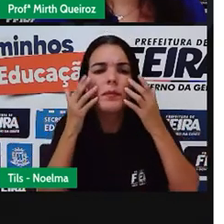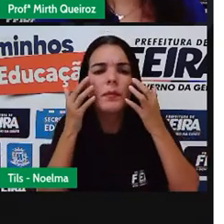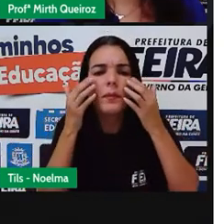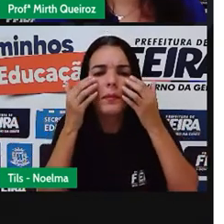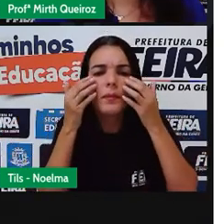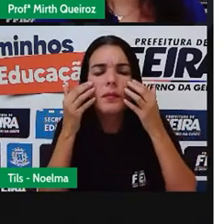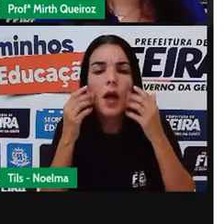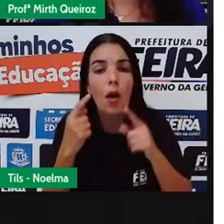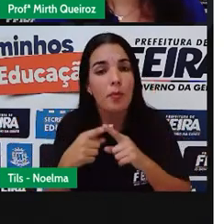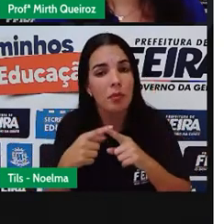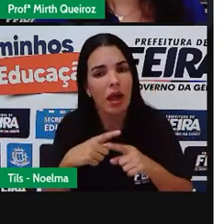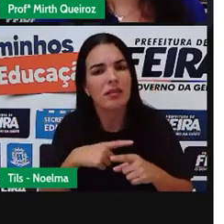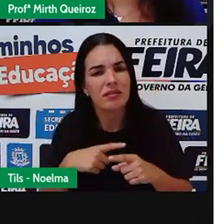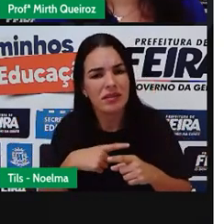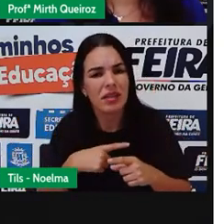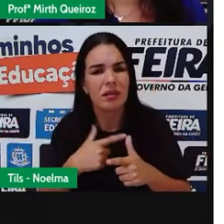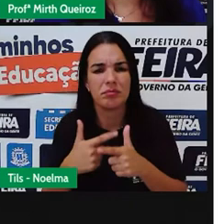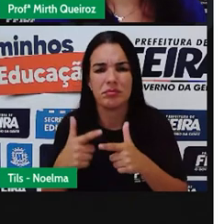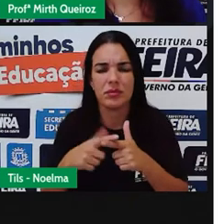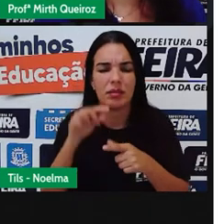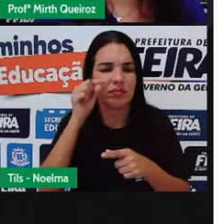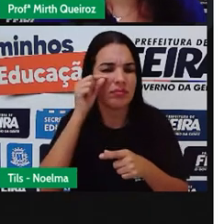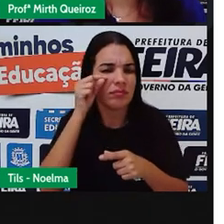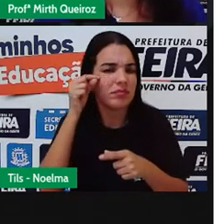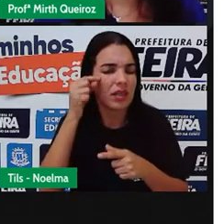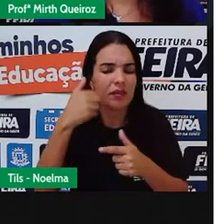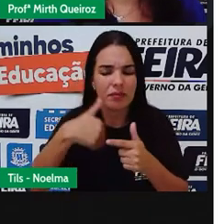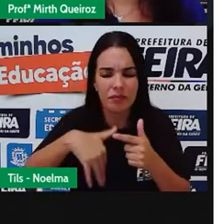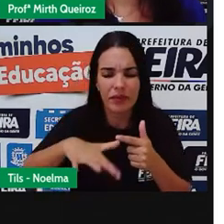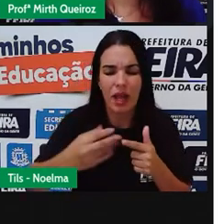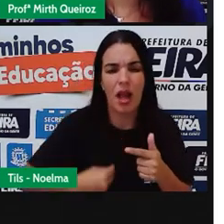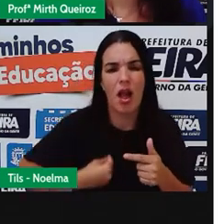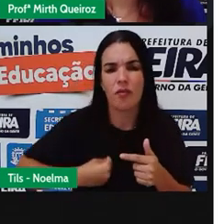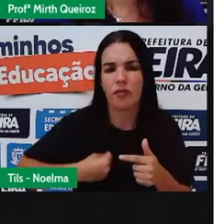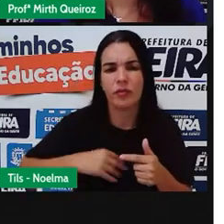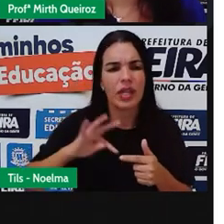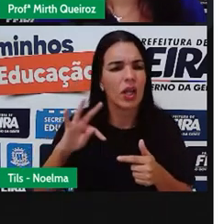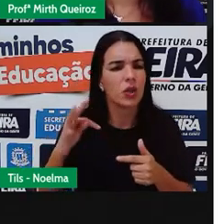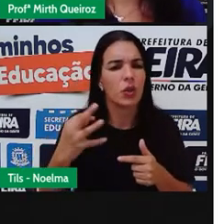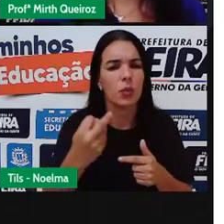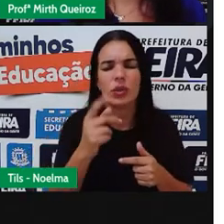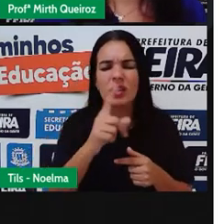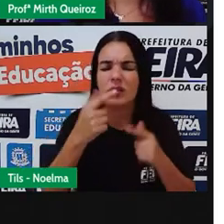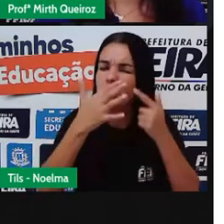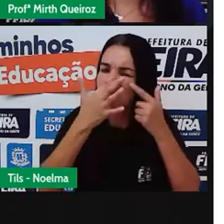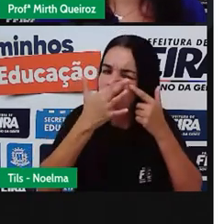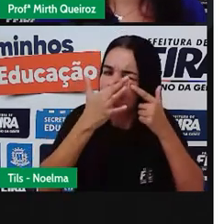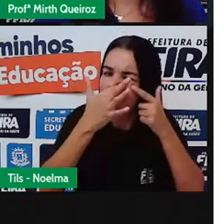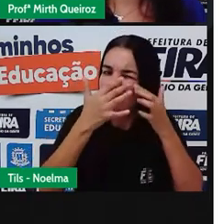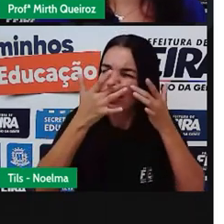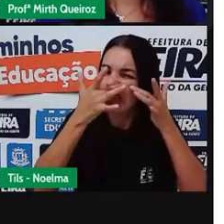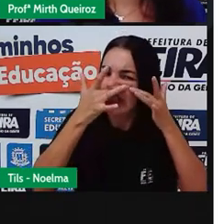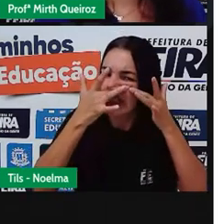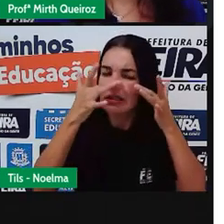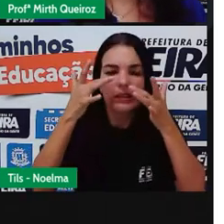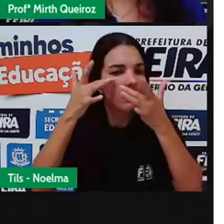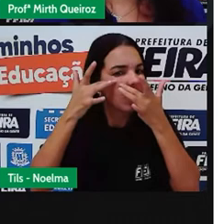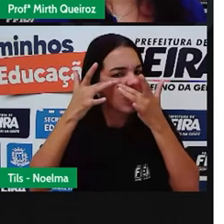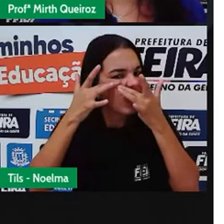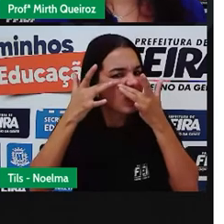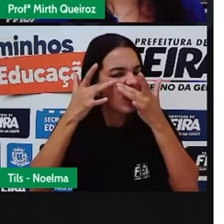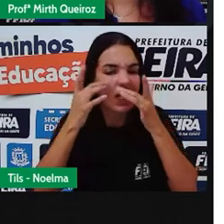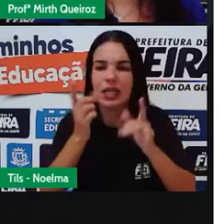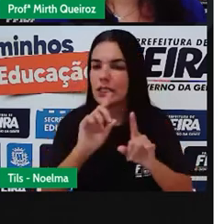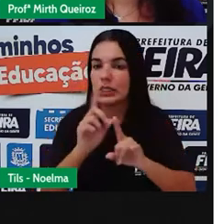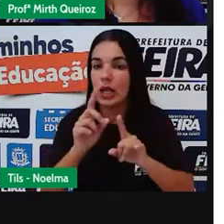vai se formar uma cicatriz, né? No seu rosto. Então, não nunca esprema esses cravos e espinhas. Geralmente, o